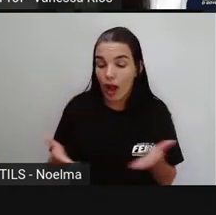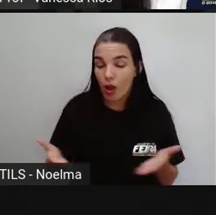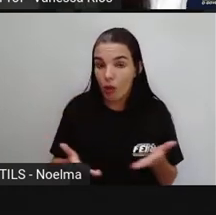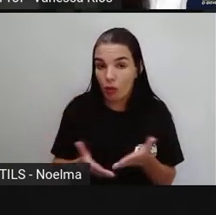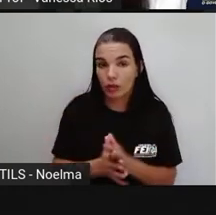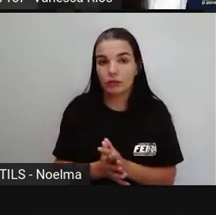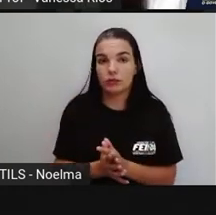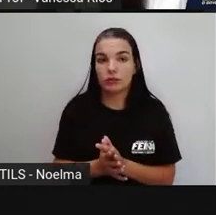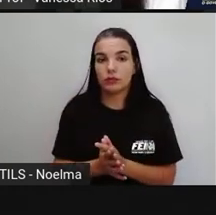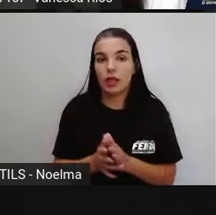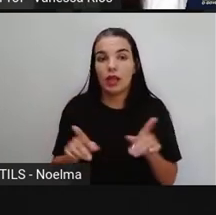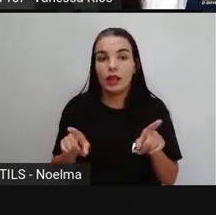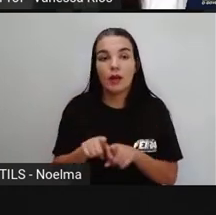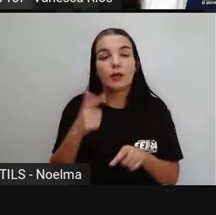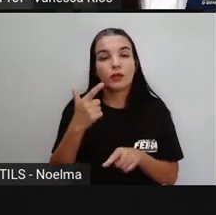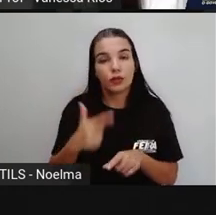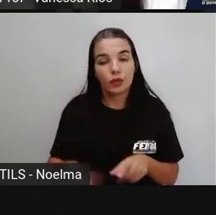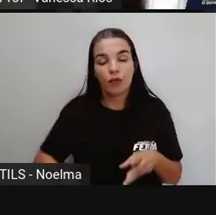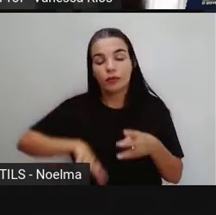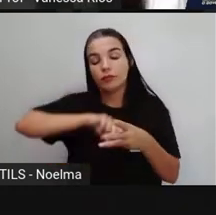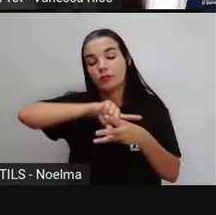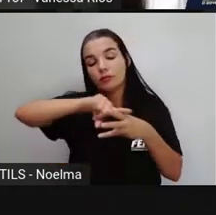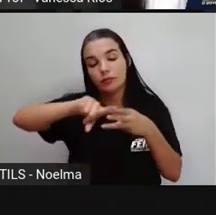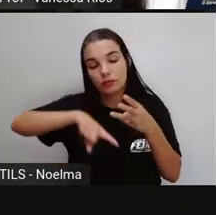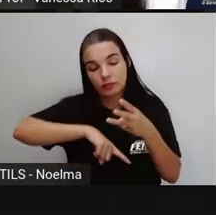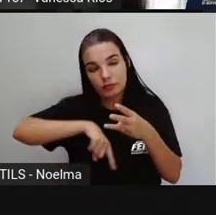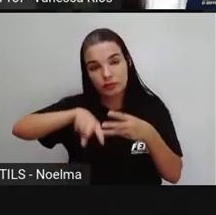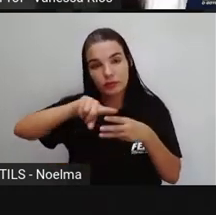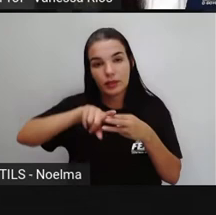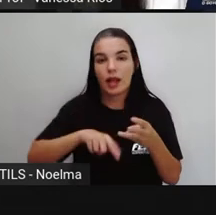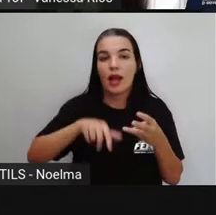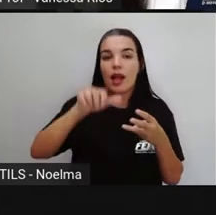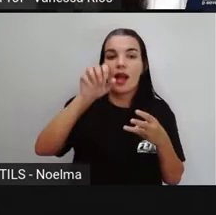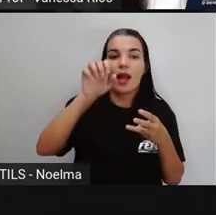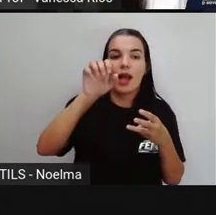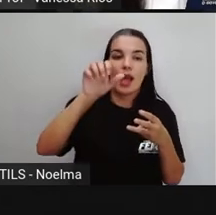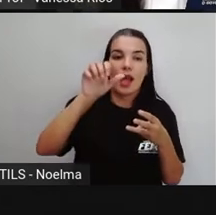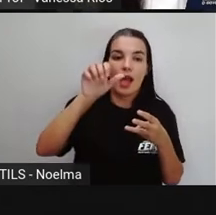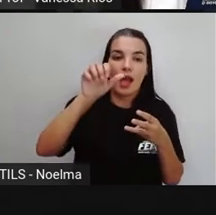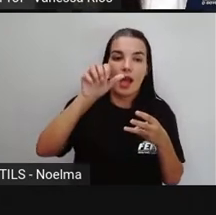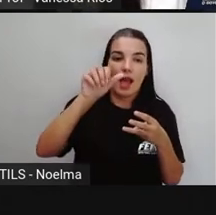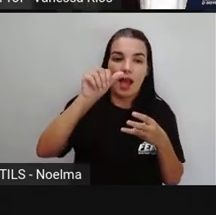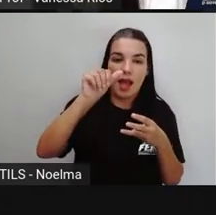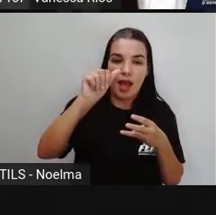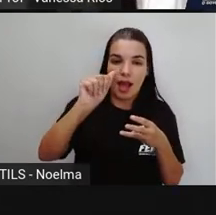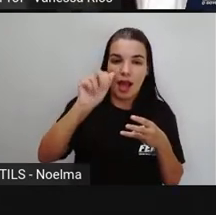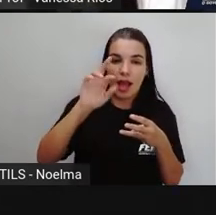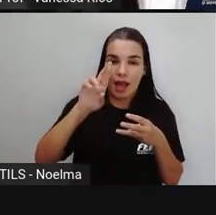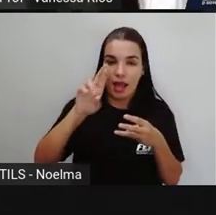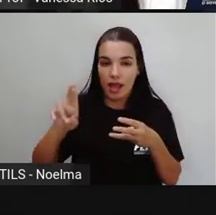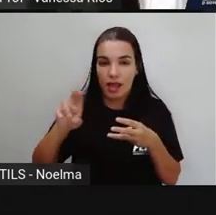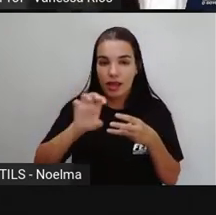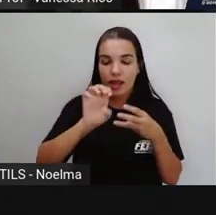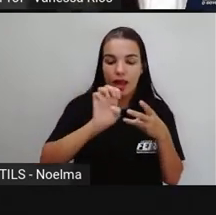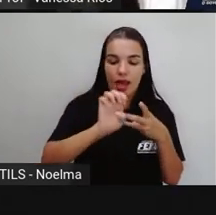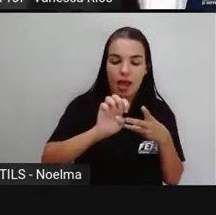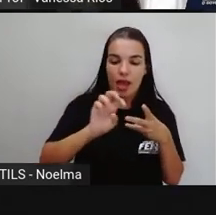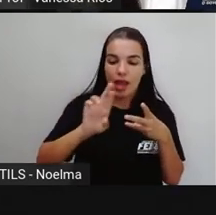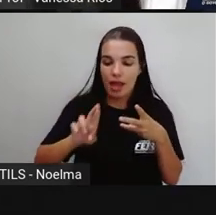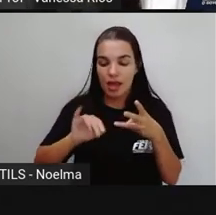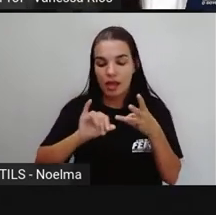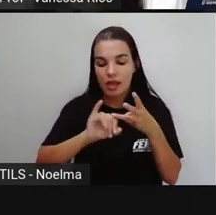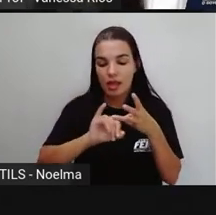E a Pró novamente colocou aqui três exemplos nas conjugações diferentes para a gente observar a utilização da terminação